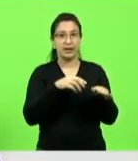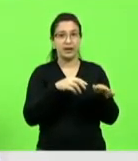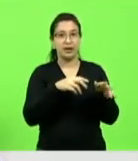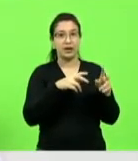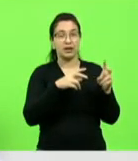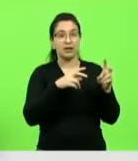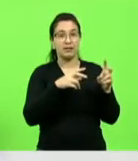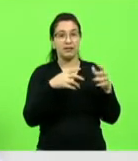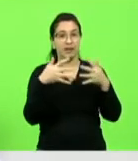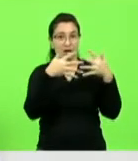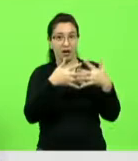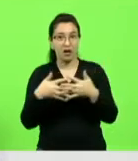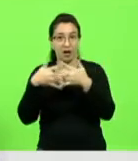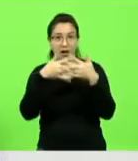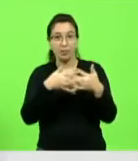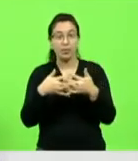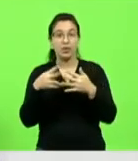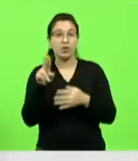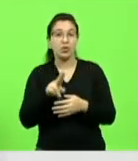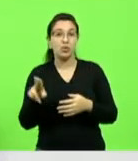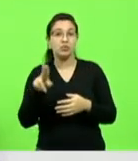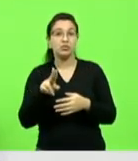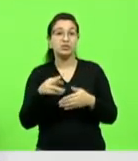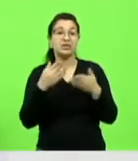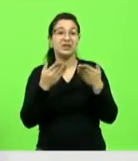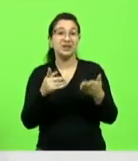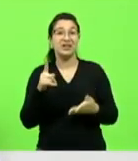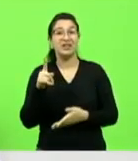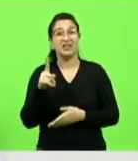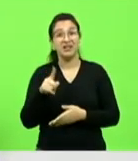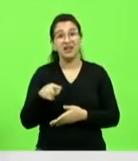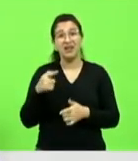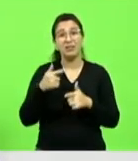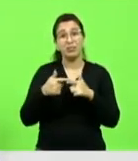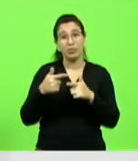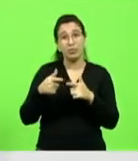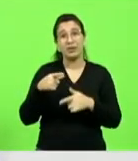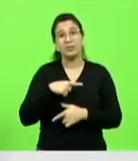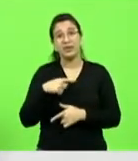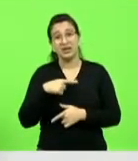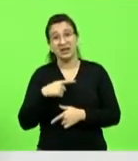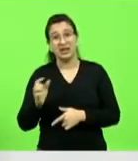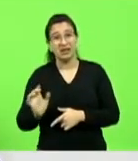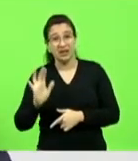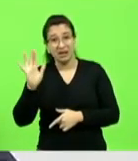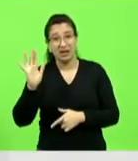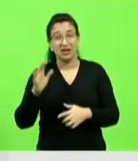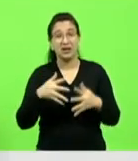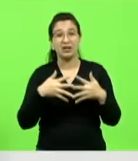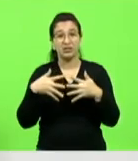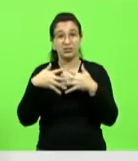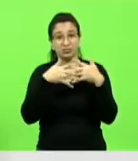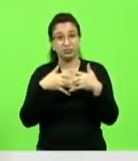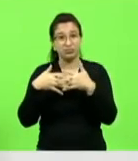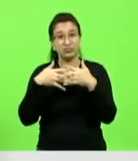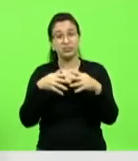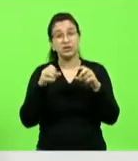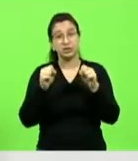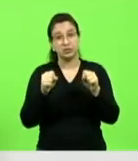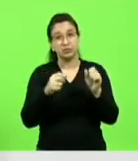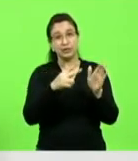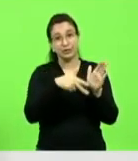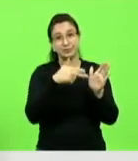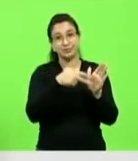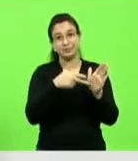e todos nós, como eu disse, já sabemos desse custo elevado. E não é só o oeste